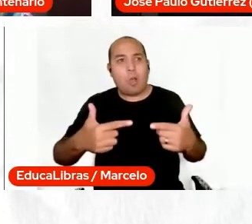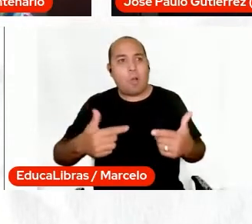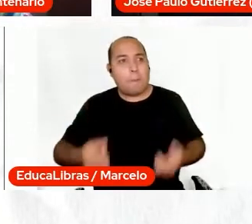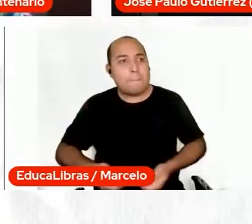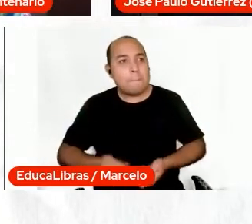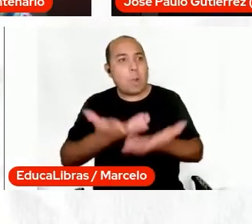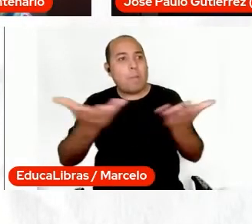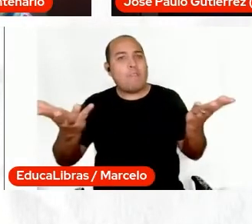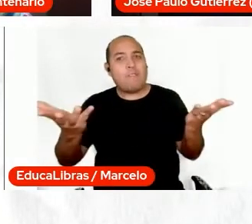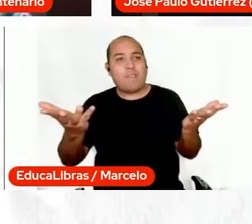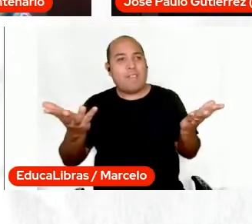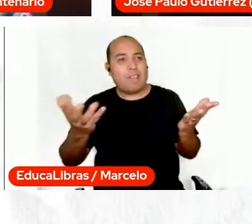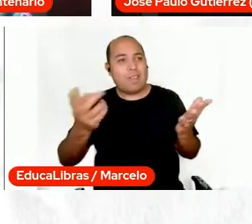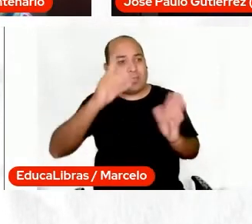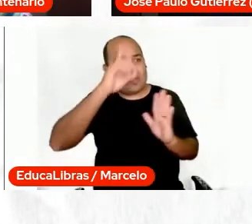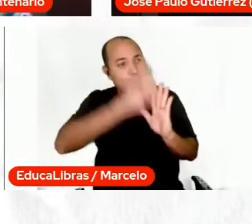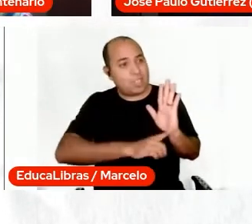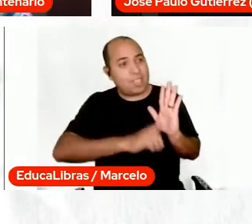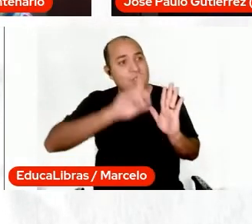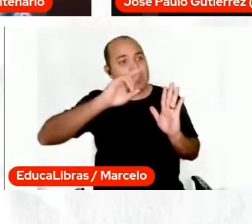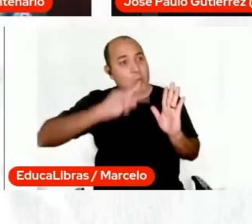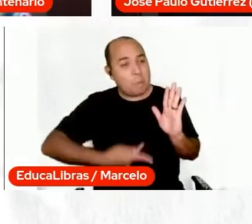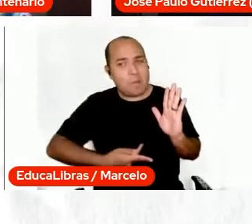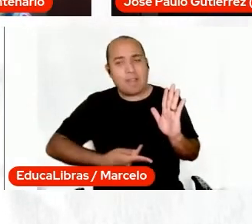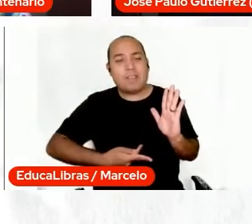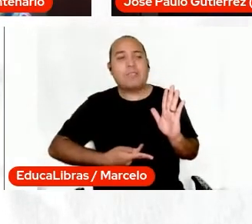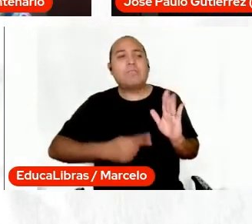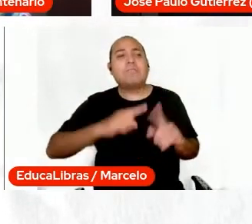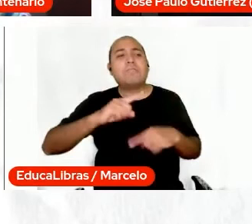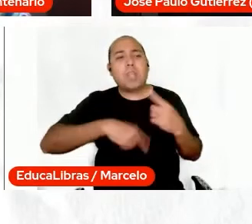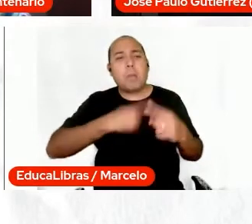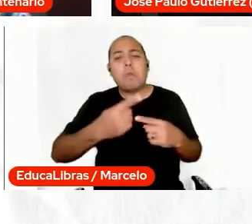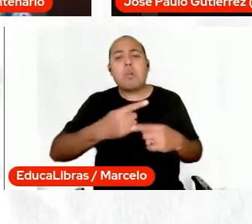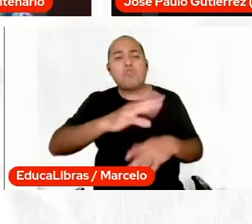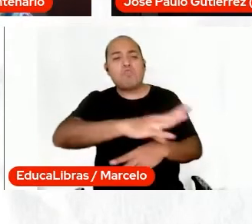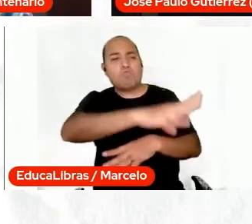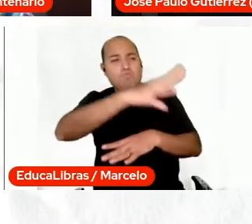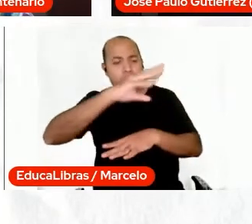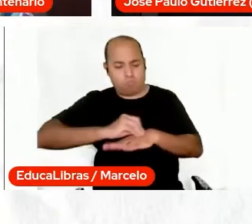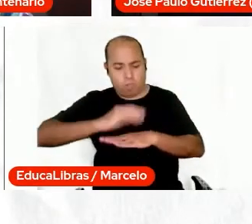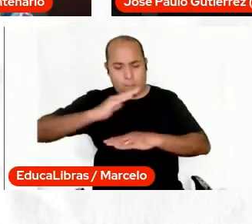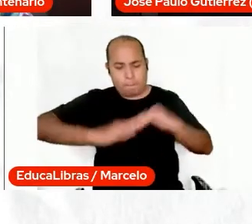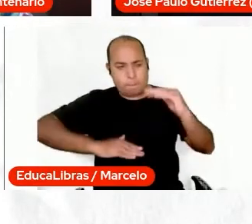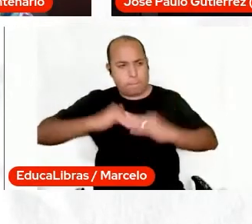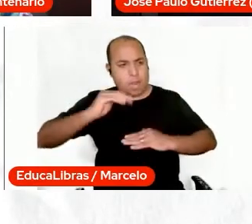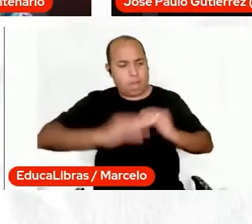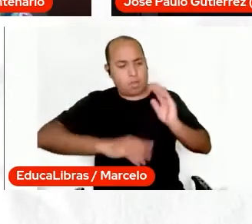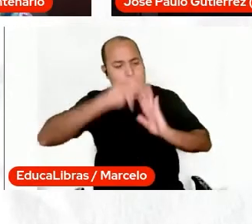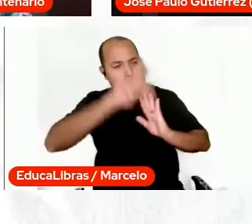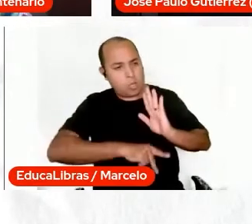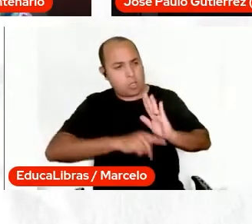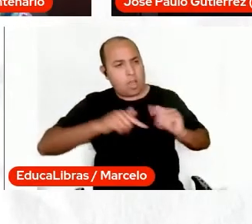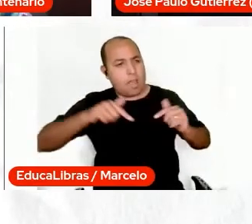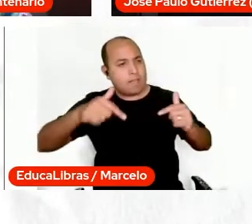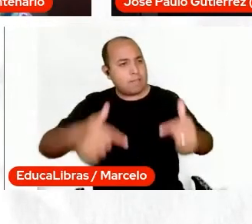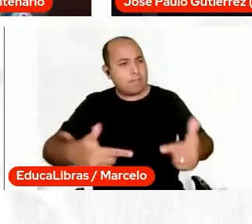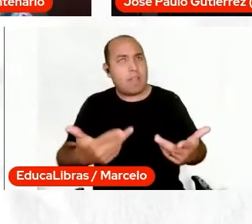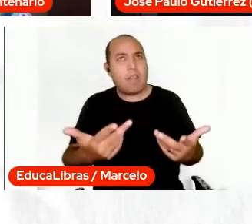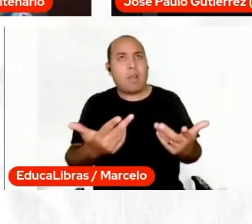conhecimento dos direitos humanos, e depois a efetividade, que é a prática, né, com os projetos, com as ações que possam trazer